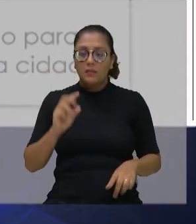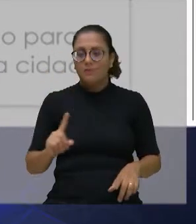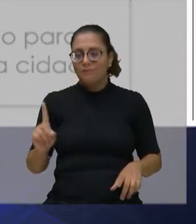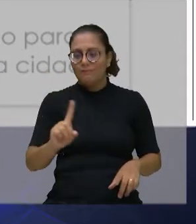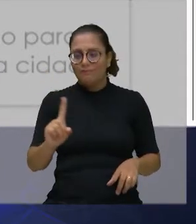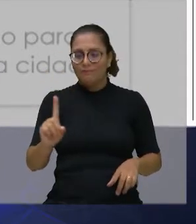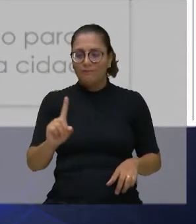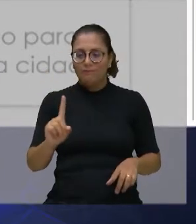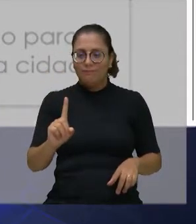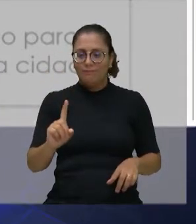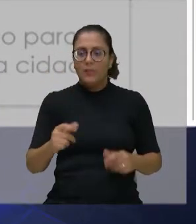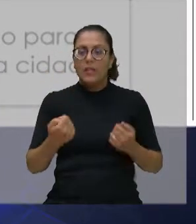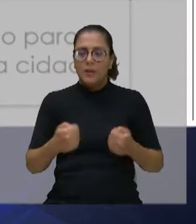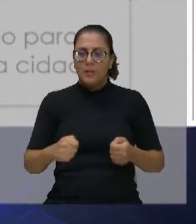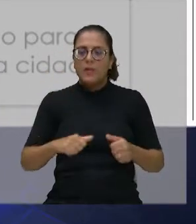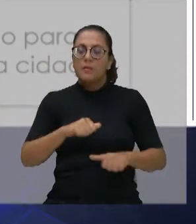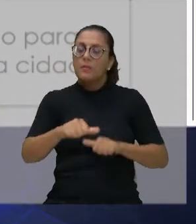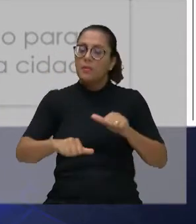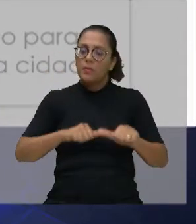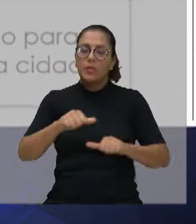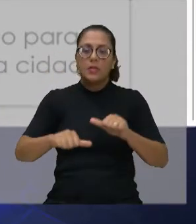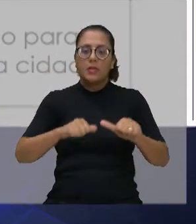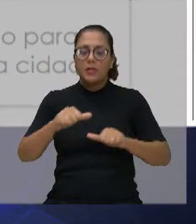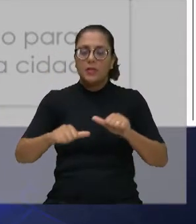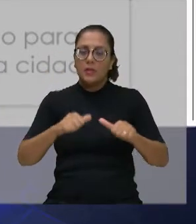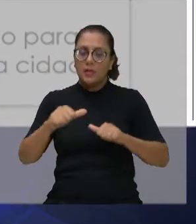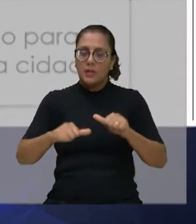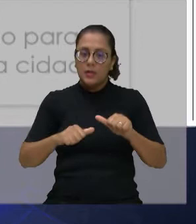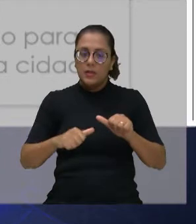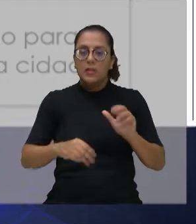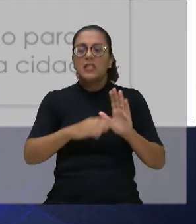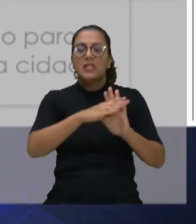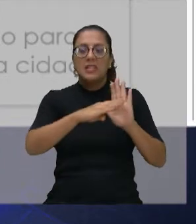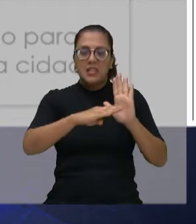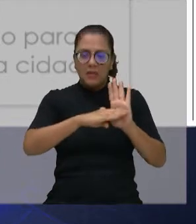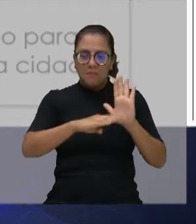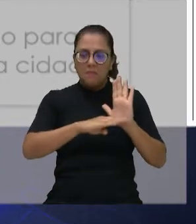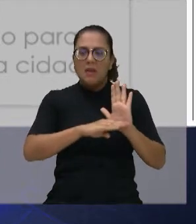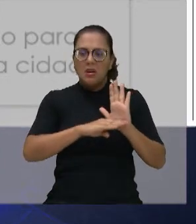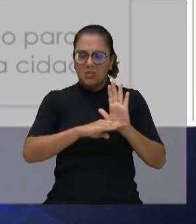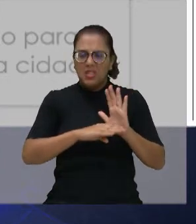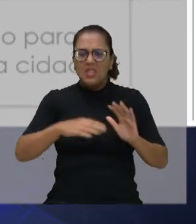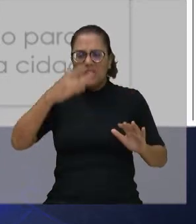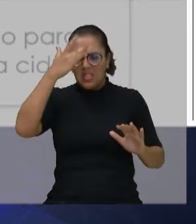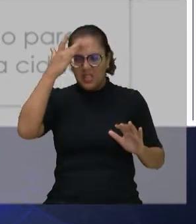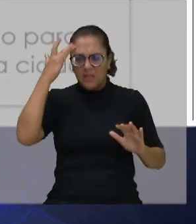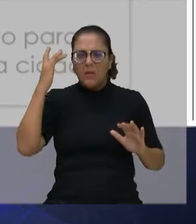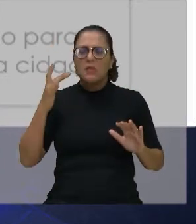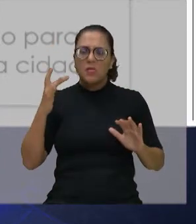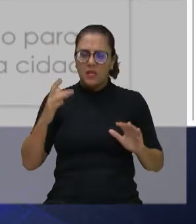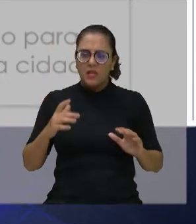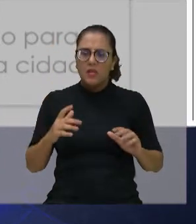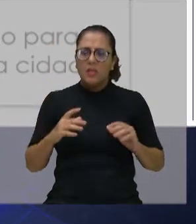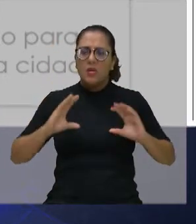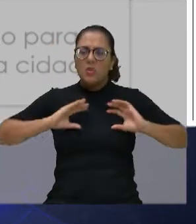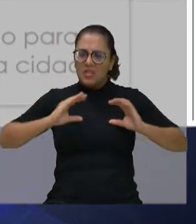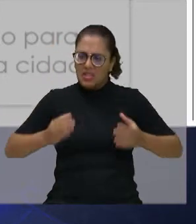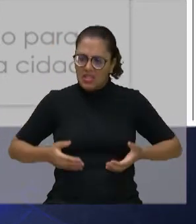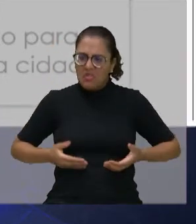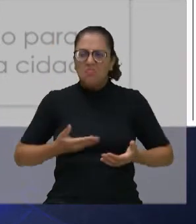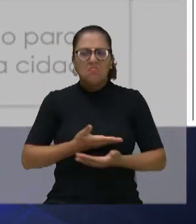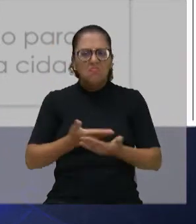pauta dessa casa e que a sociedade está se posicionando e está discutindo, que é em relação